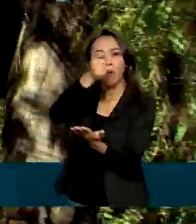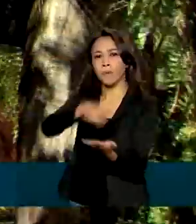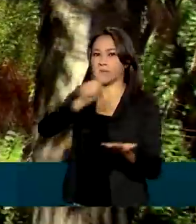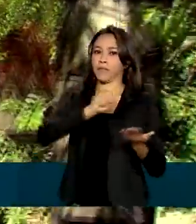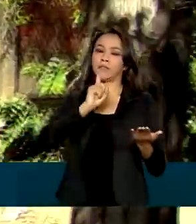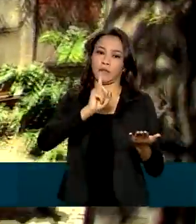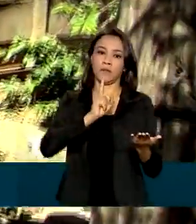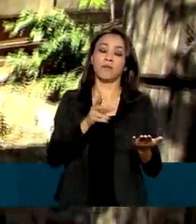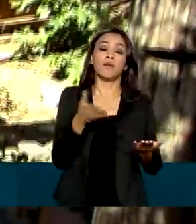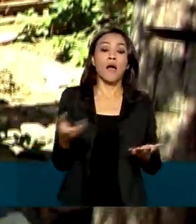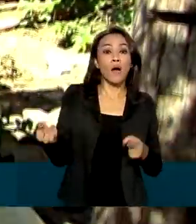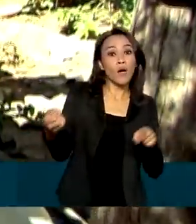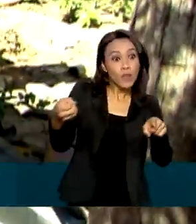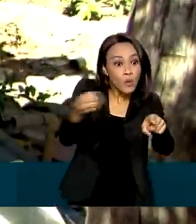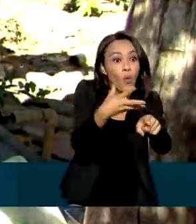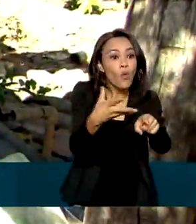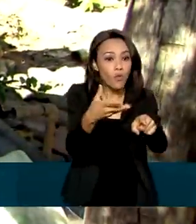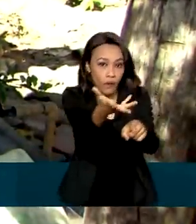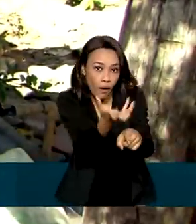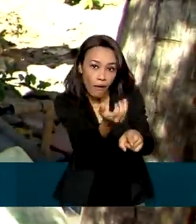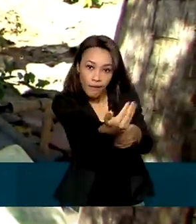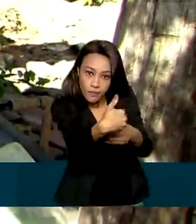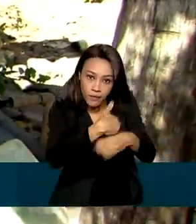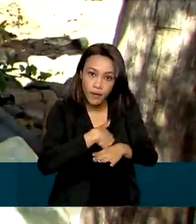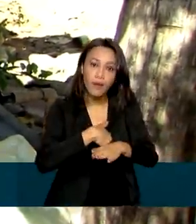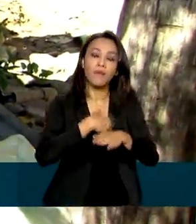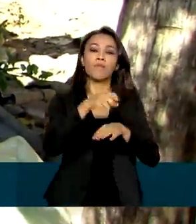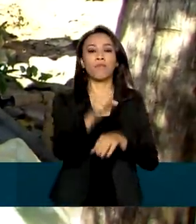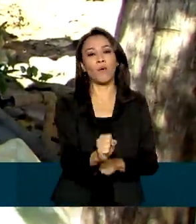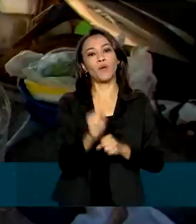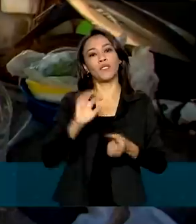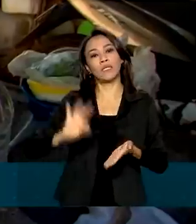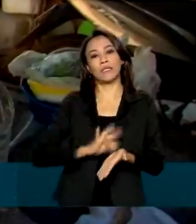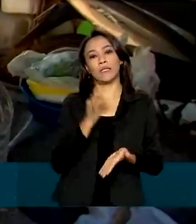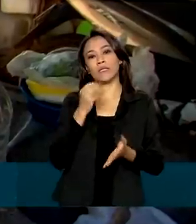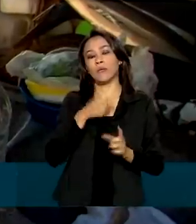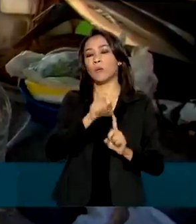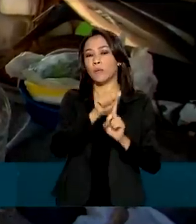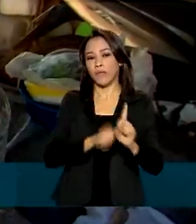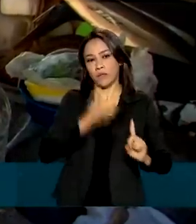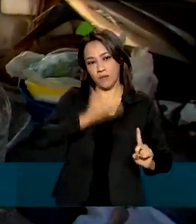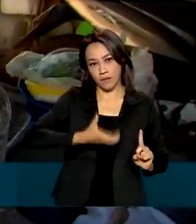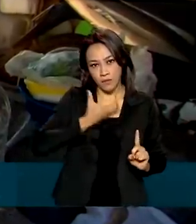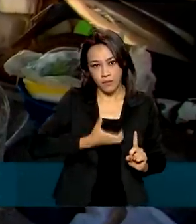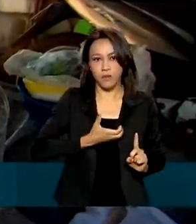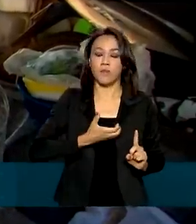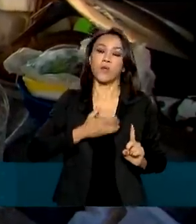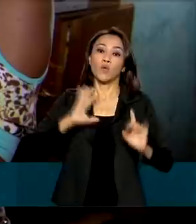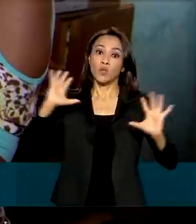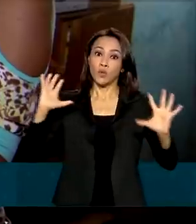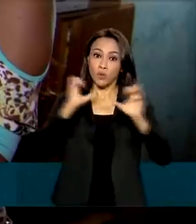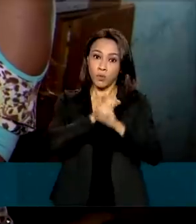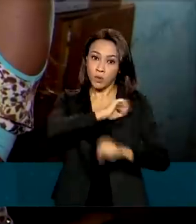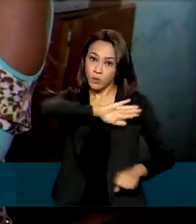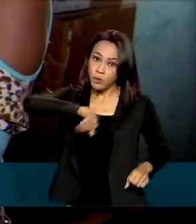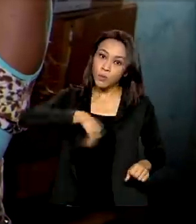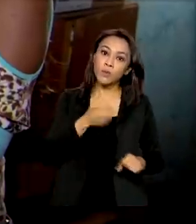fazer parte do novo programa, poderá fazer a inscrição a partir de dezembro. O governo estima atender, no total,